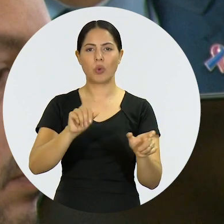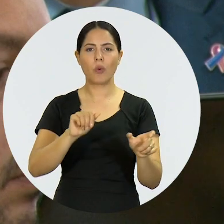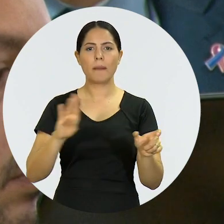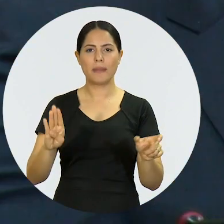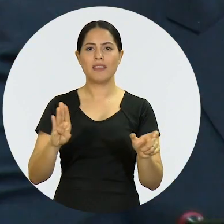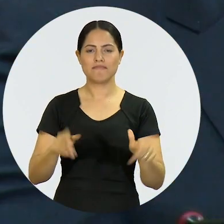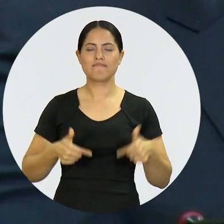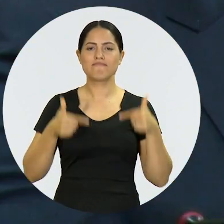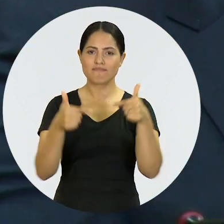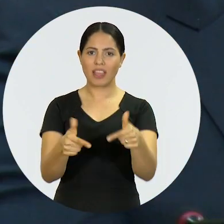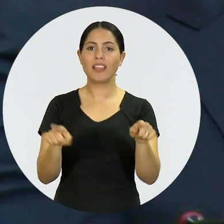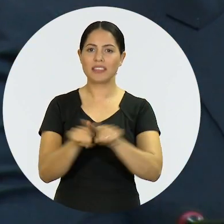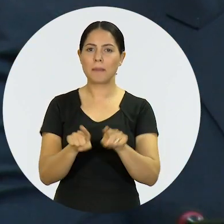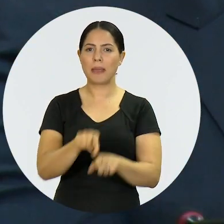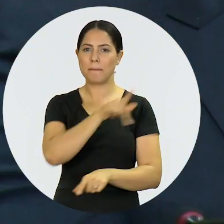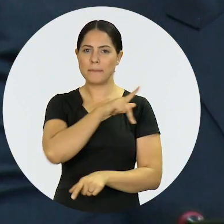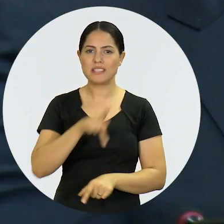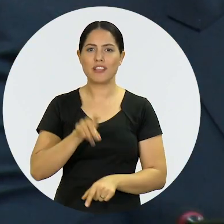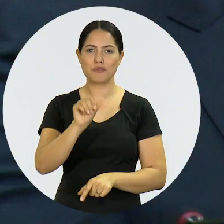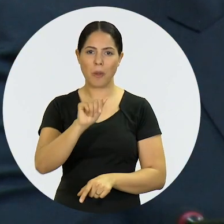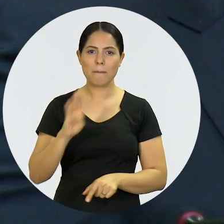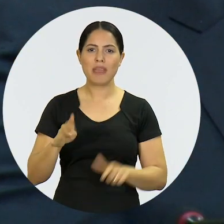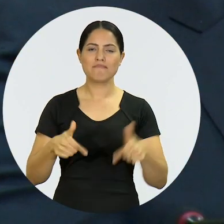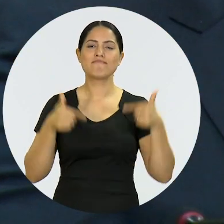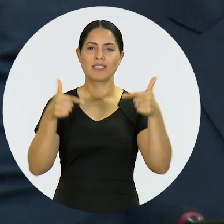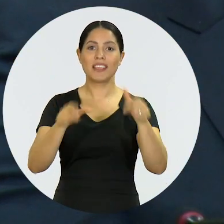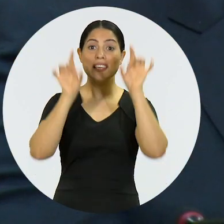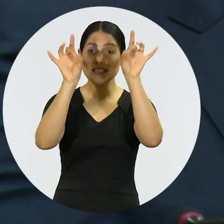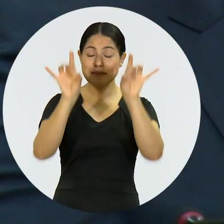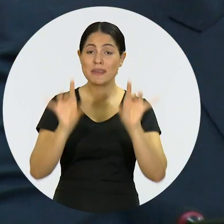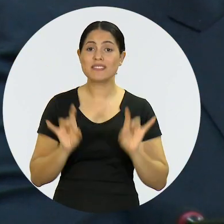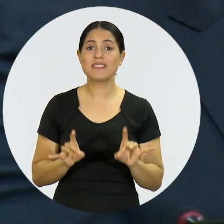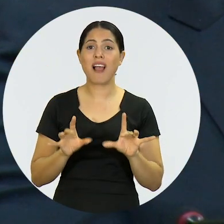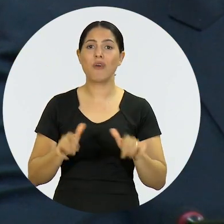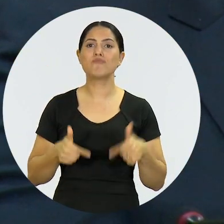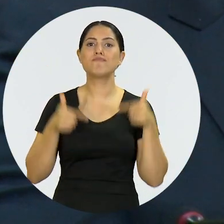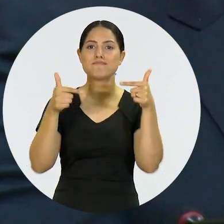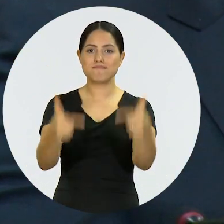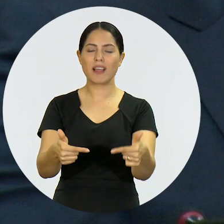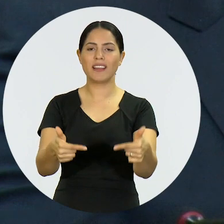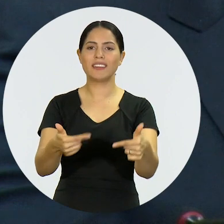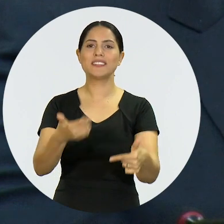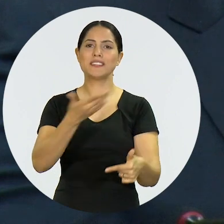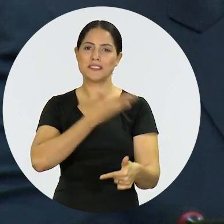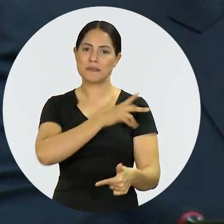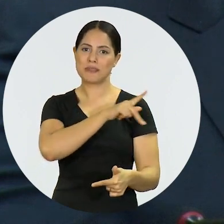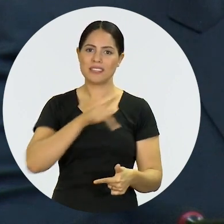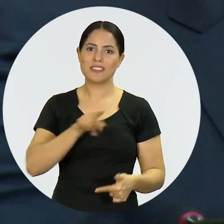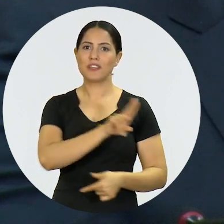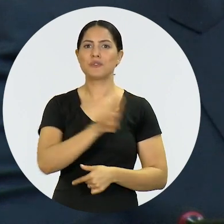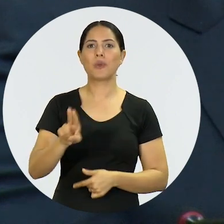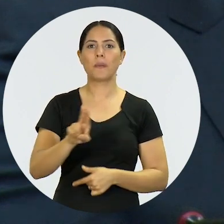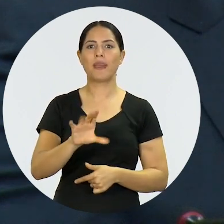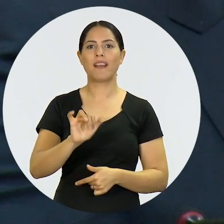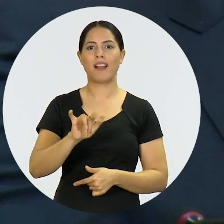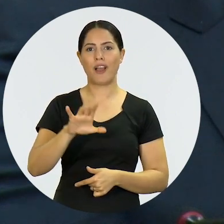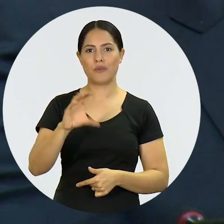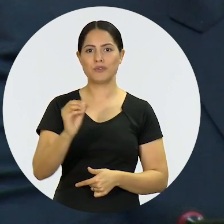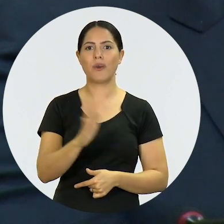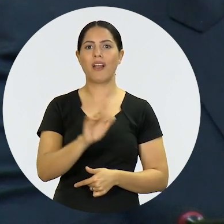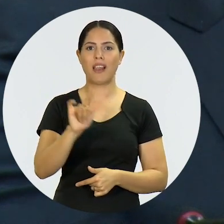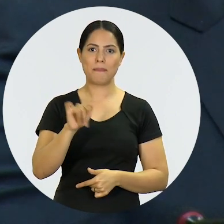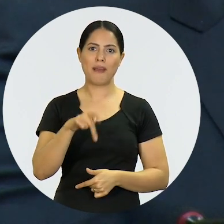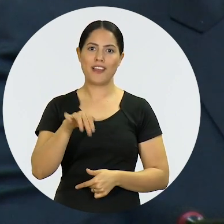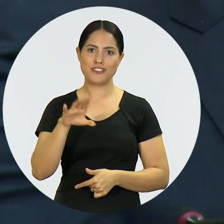dirigentes de ordem realizaram, que todos os presidentes realizaram, mas especialmente o trabalho do nosso querido presidente,